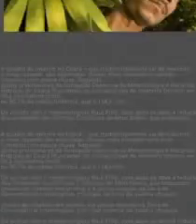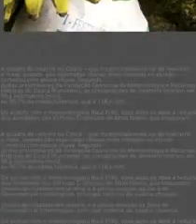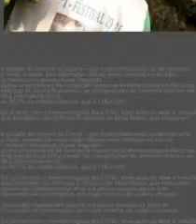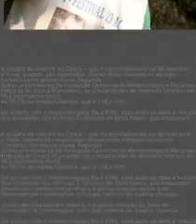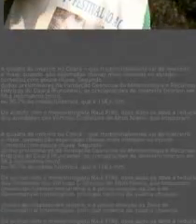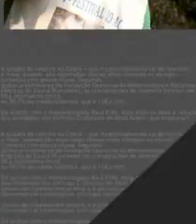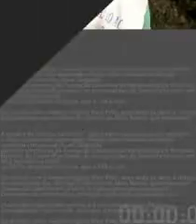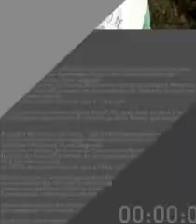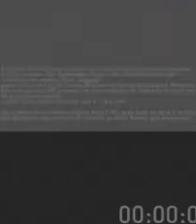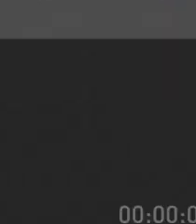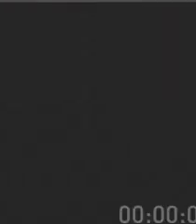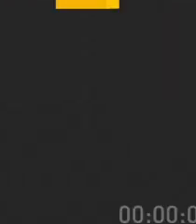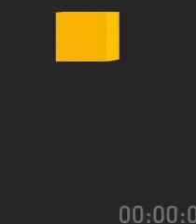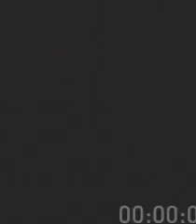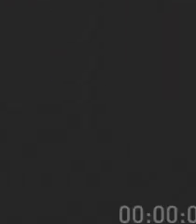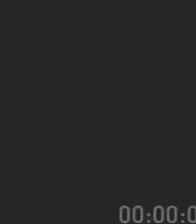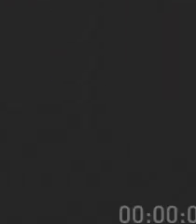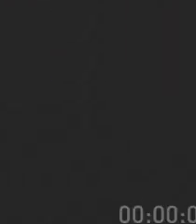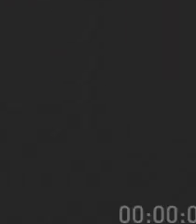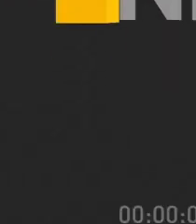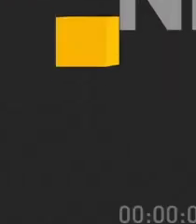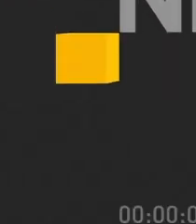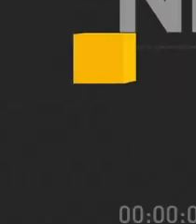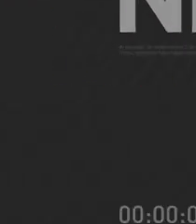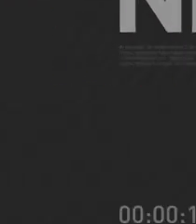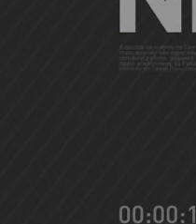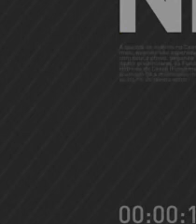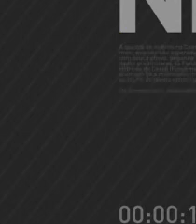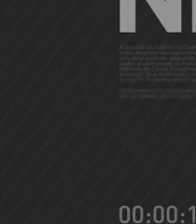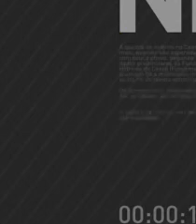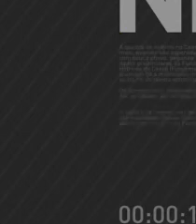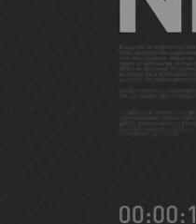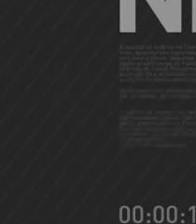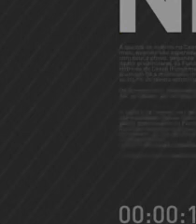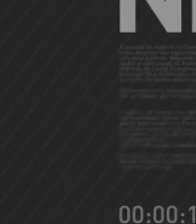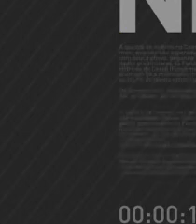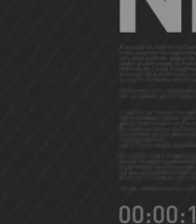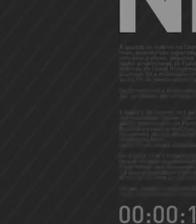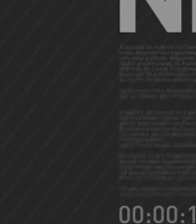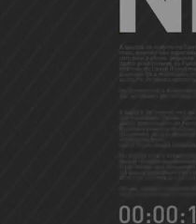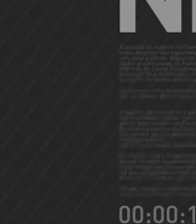Quintena Coelho